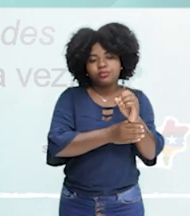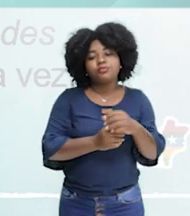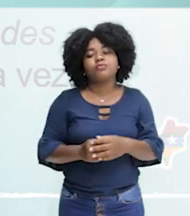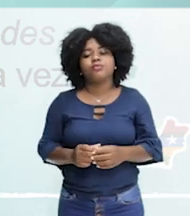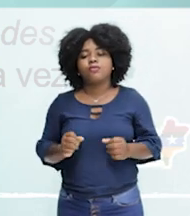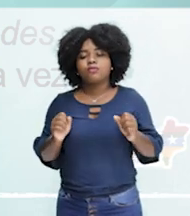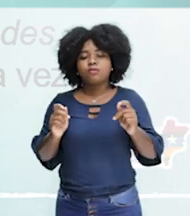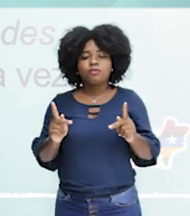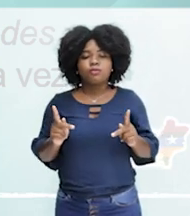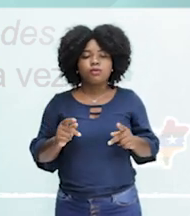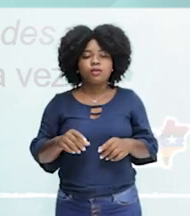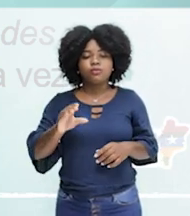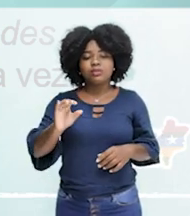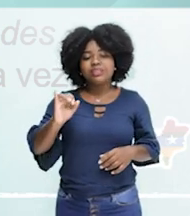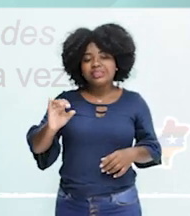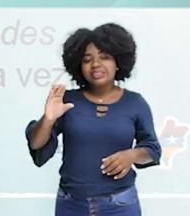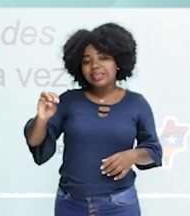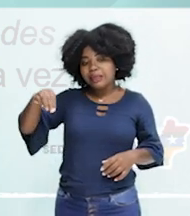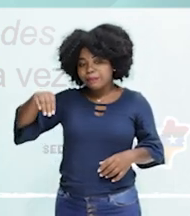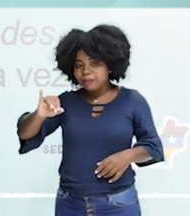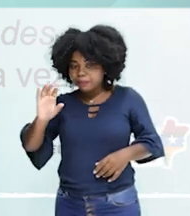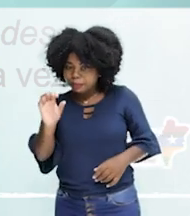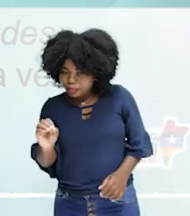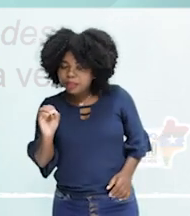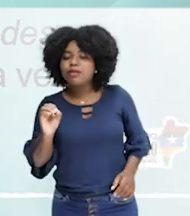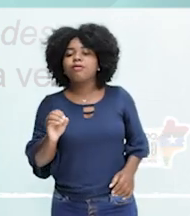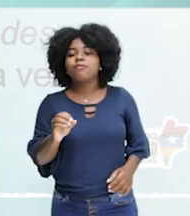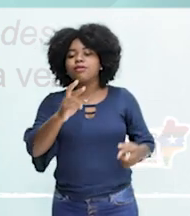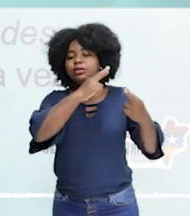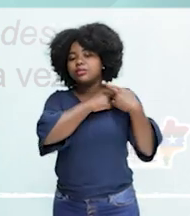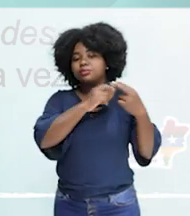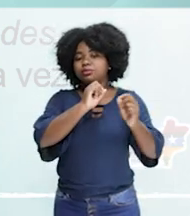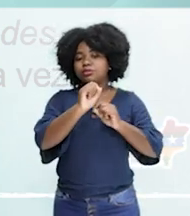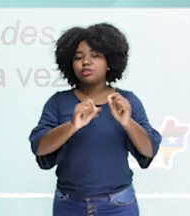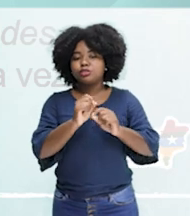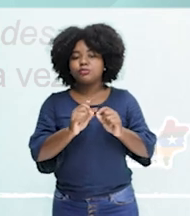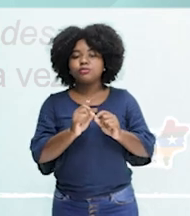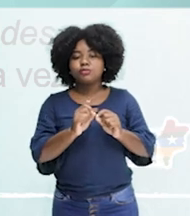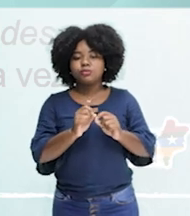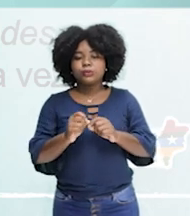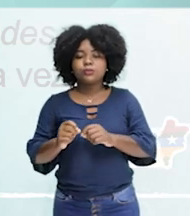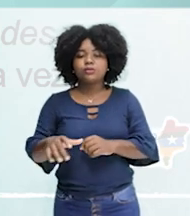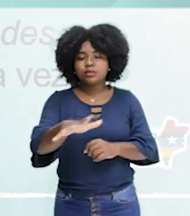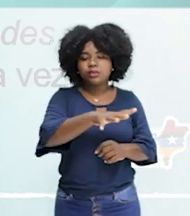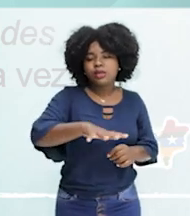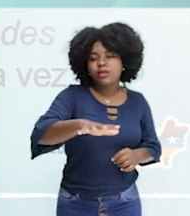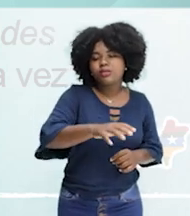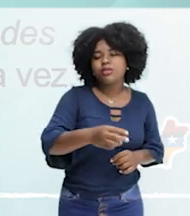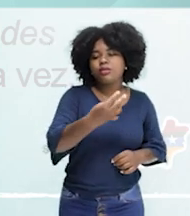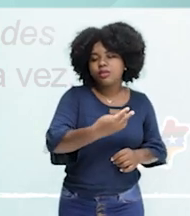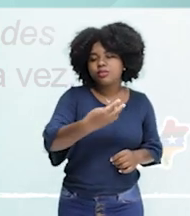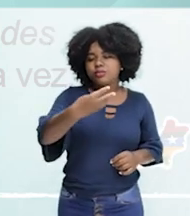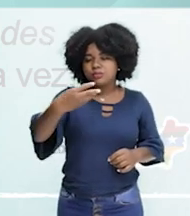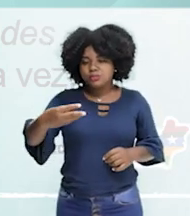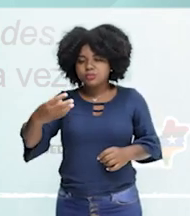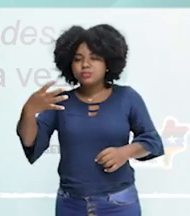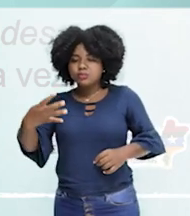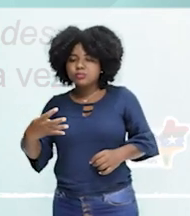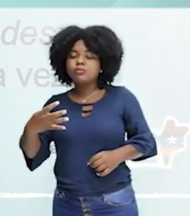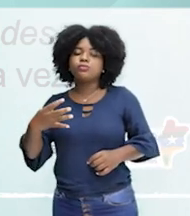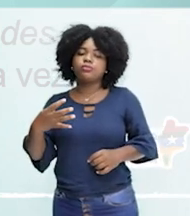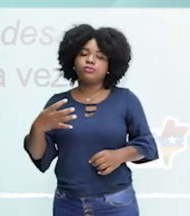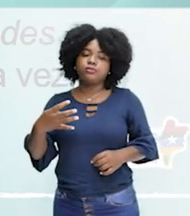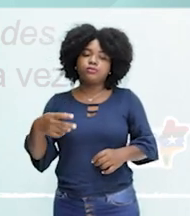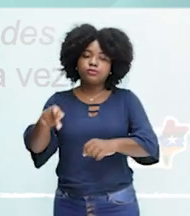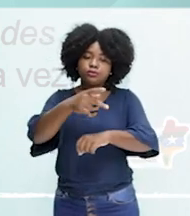conservação. O ICMBio é o órgão responsável pela gestão das 333 unidades de conservação no país, enquanto o IBAMA,